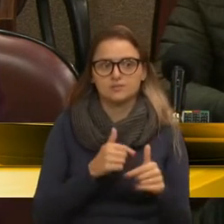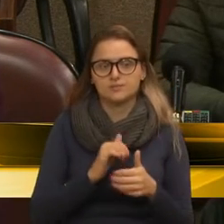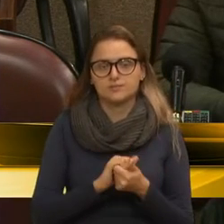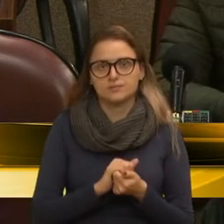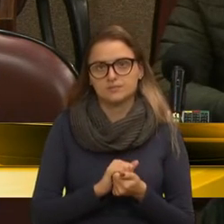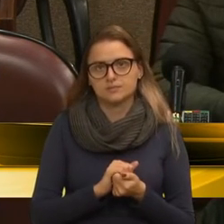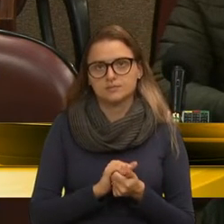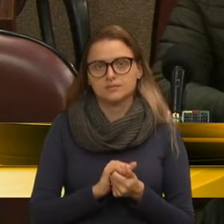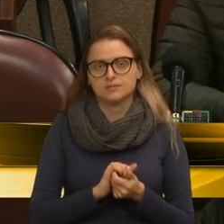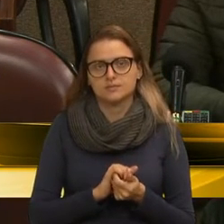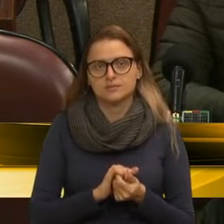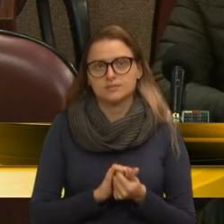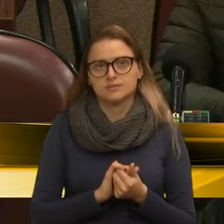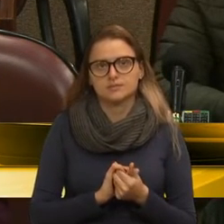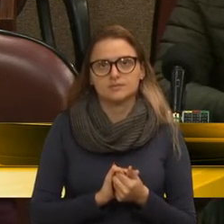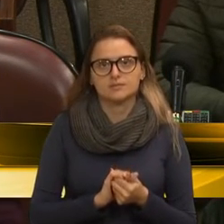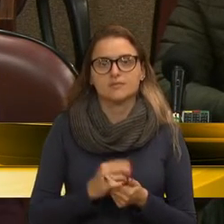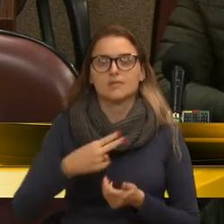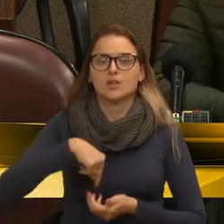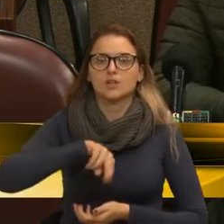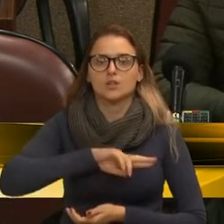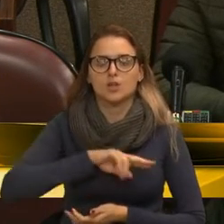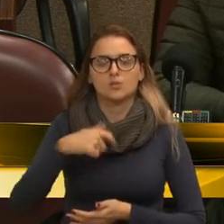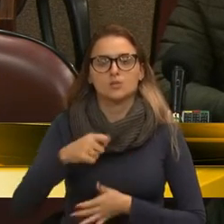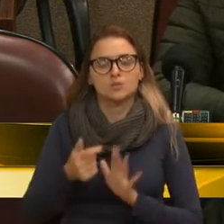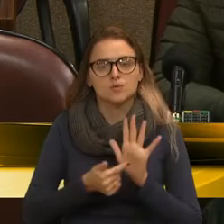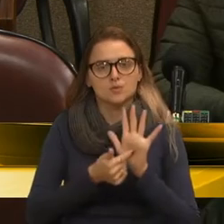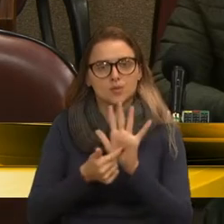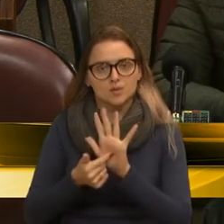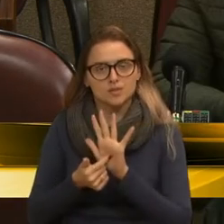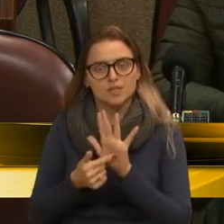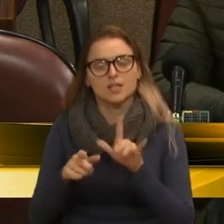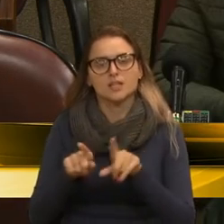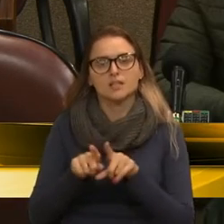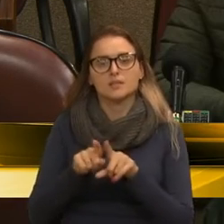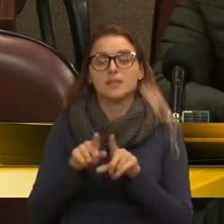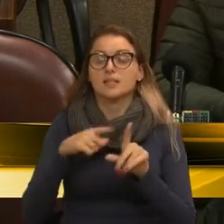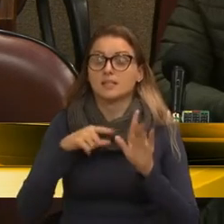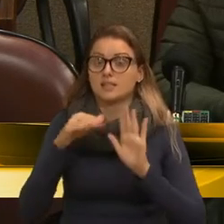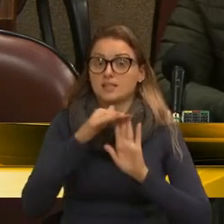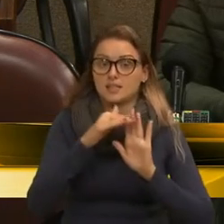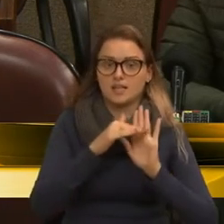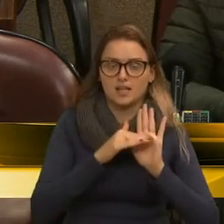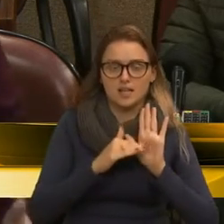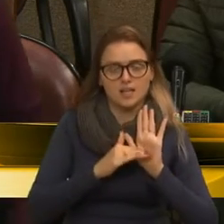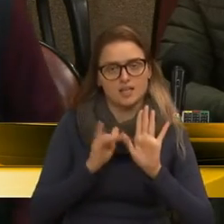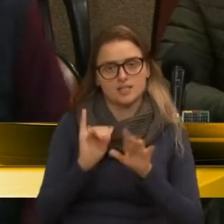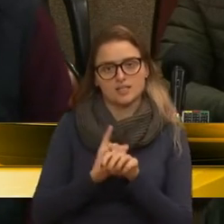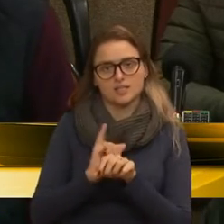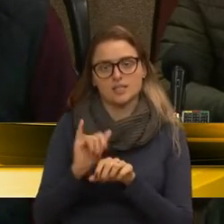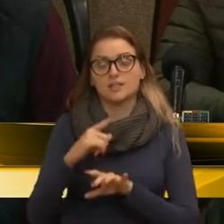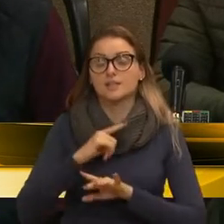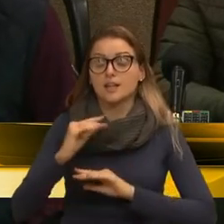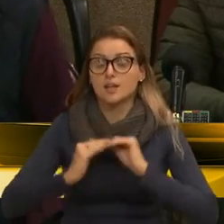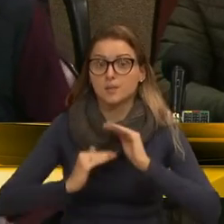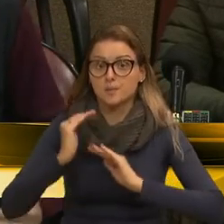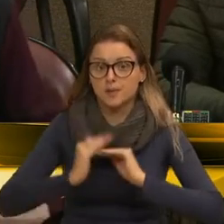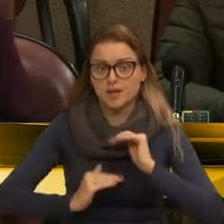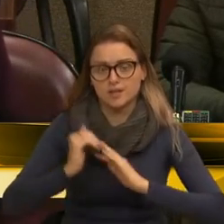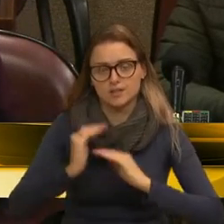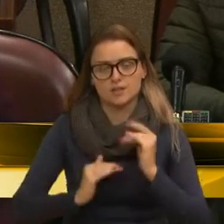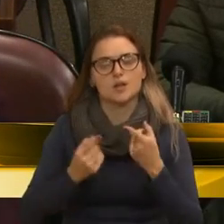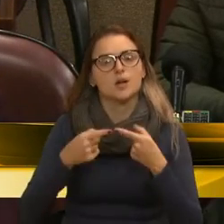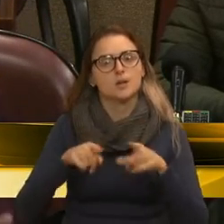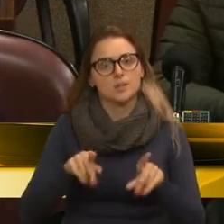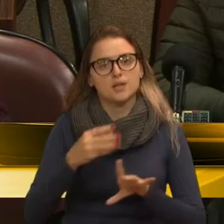Então, nós precisamos salientar que existe planejamento, existem execuções, mas,